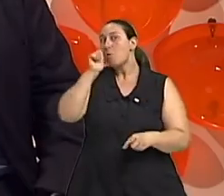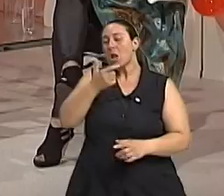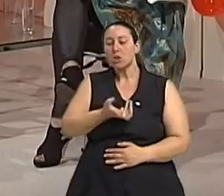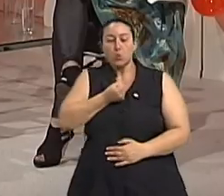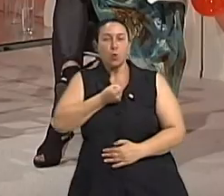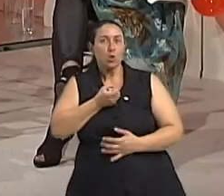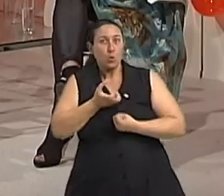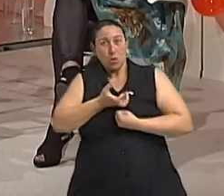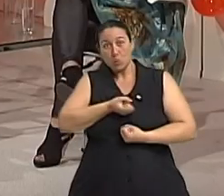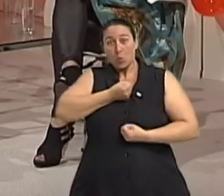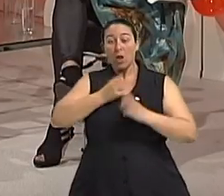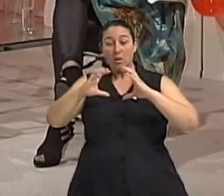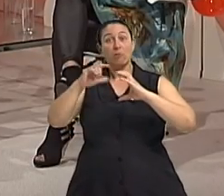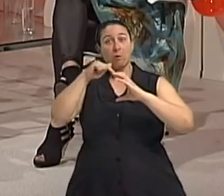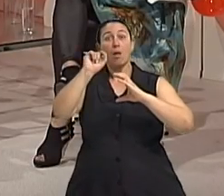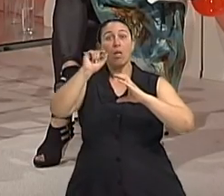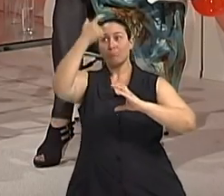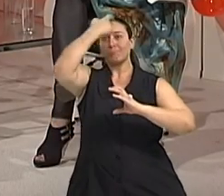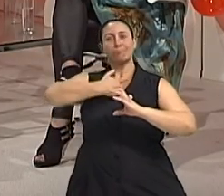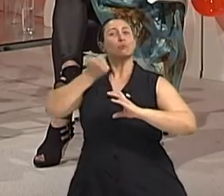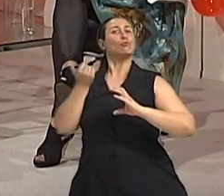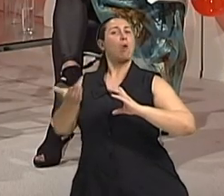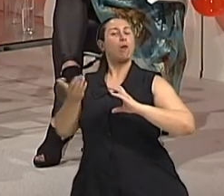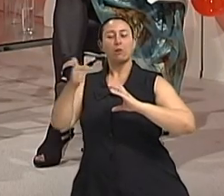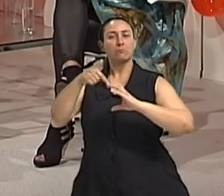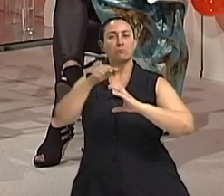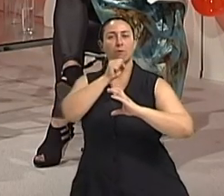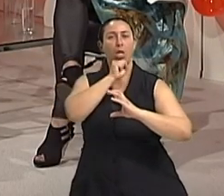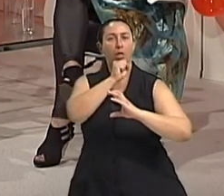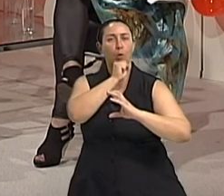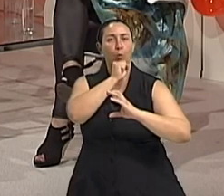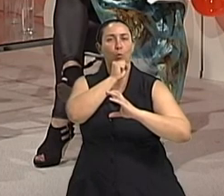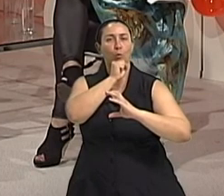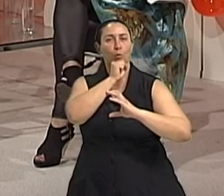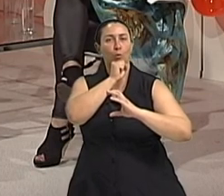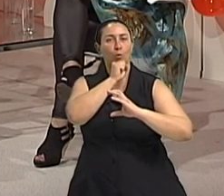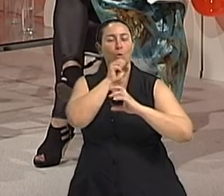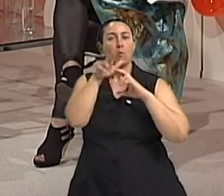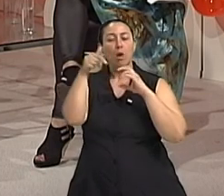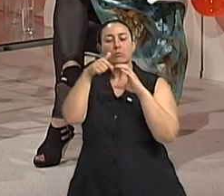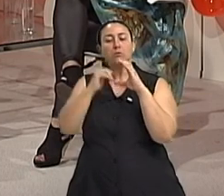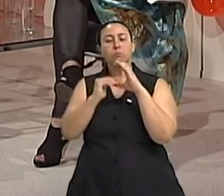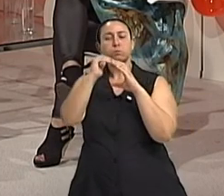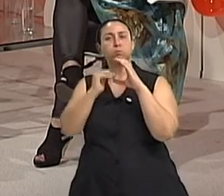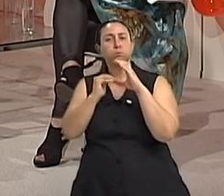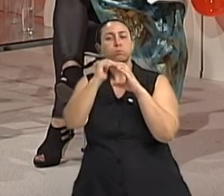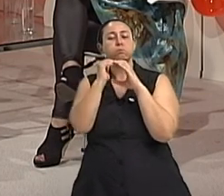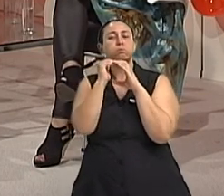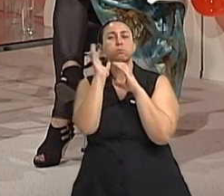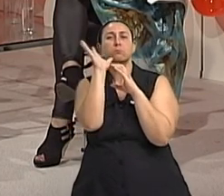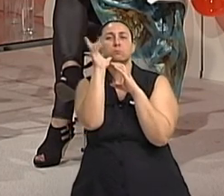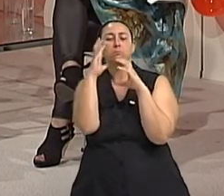colocar assim. Ah, perfeito. Claro, porque os nossos óleos não envelhecem. Todos iguais e no mesmo nível, né? Sim, Com a mesma